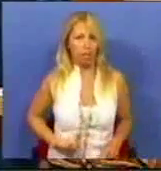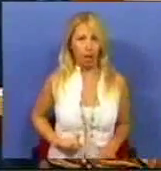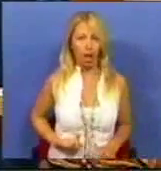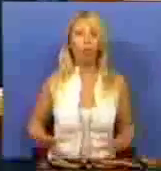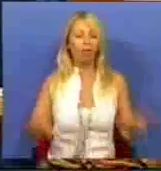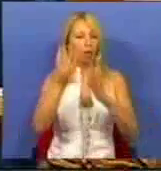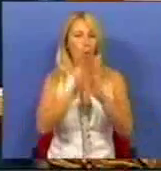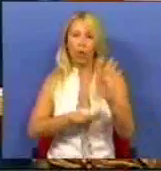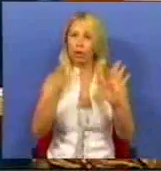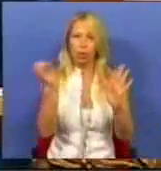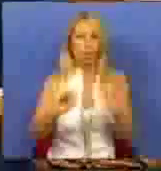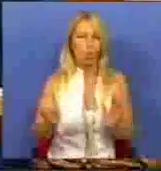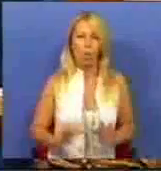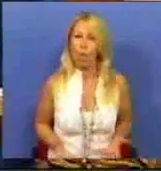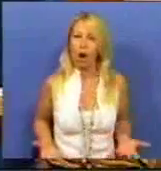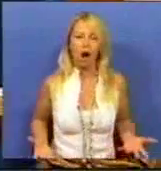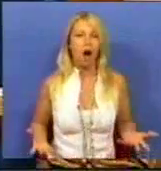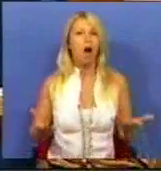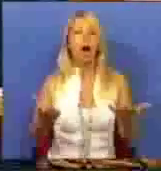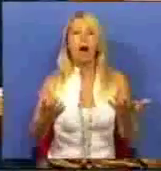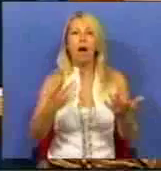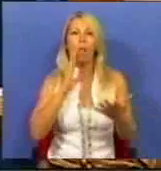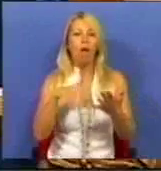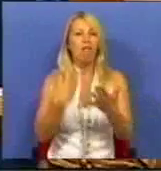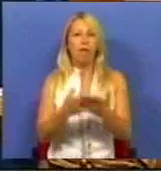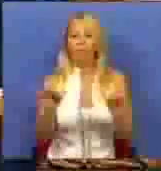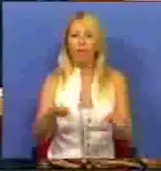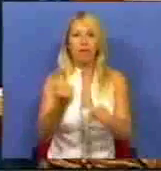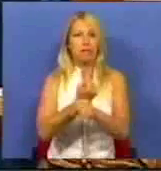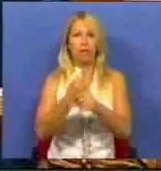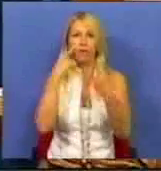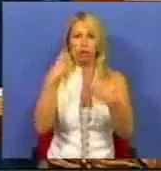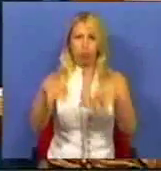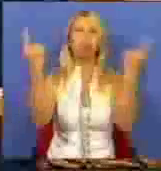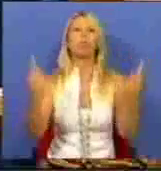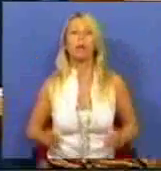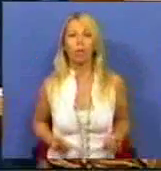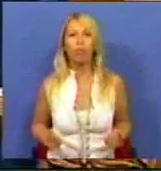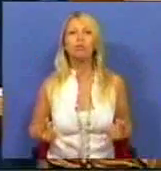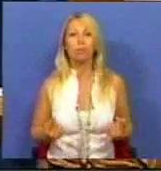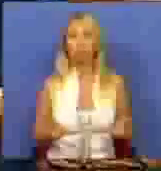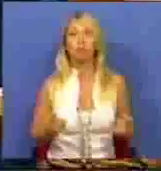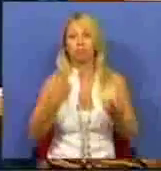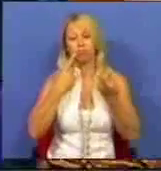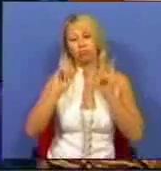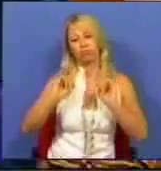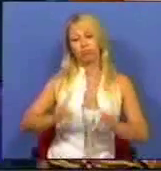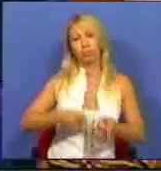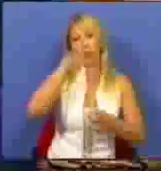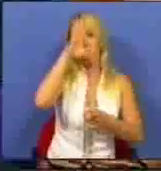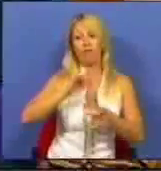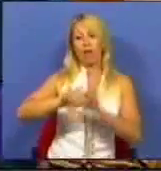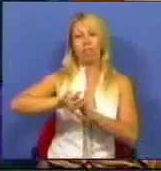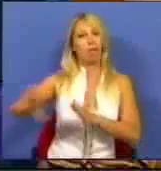precarização, de aniquilamento dos serviços públicos, que instaurado pelos governos de direita foi